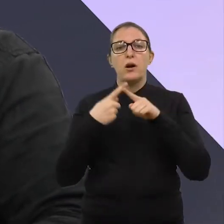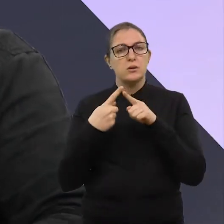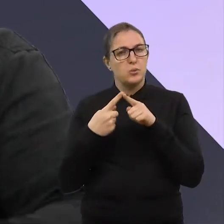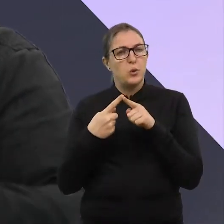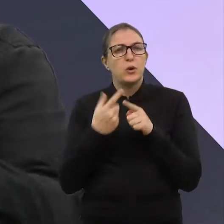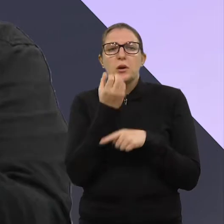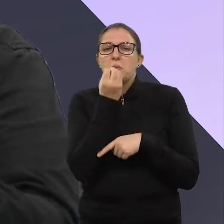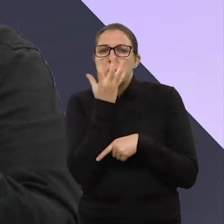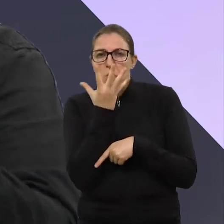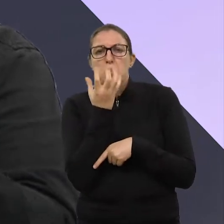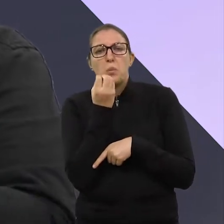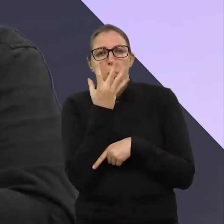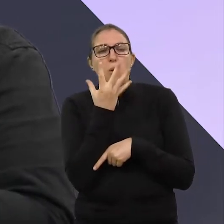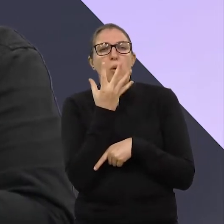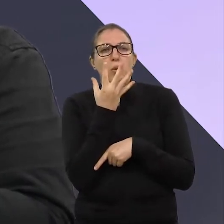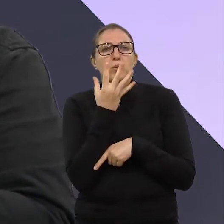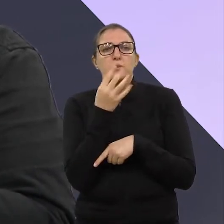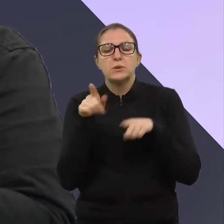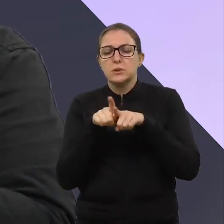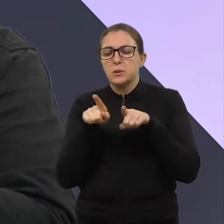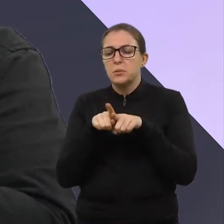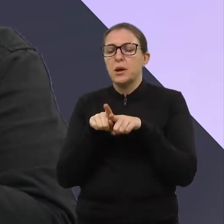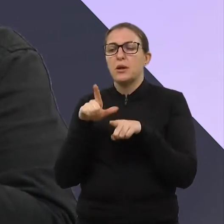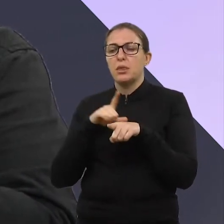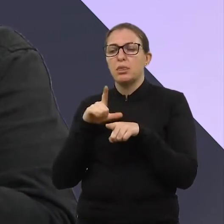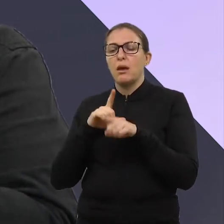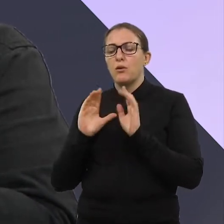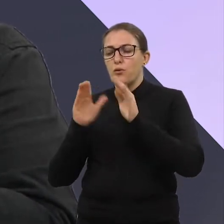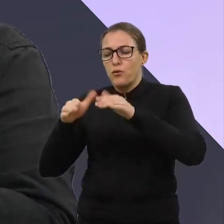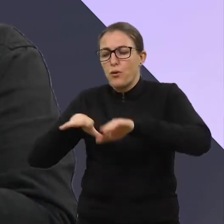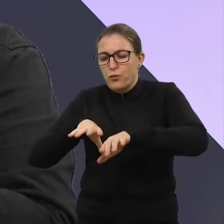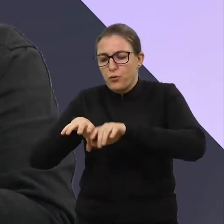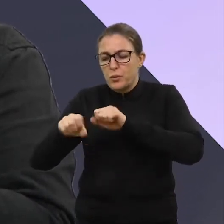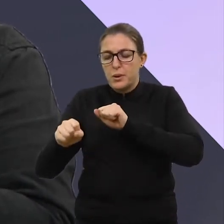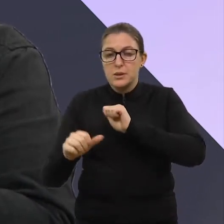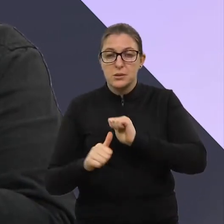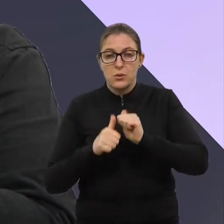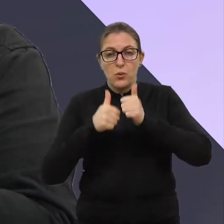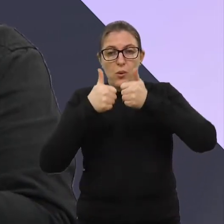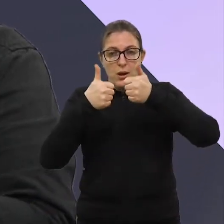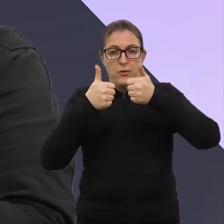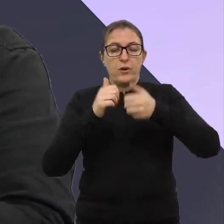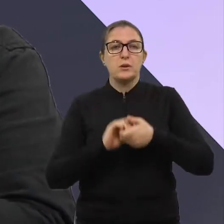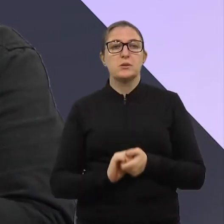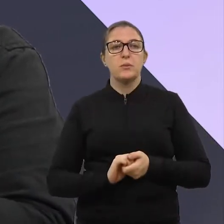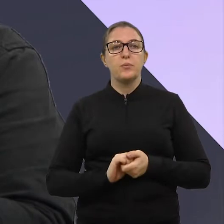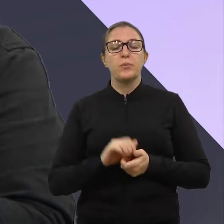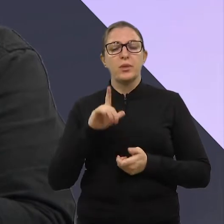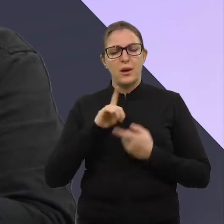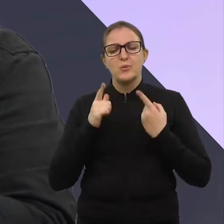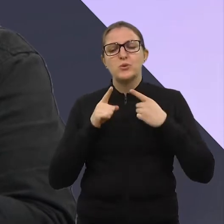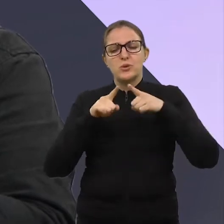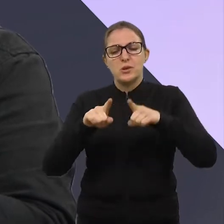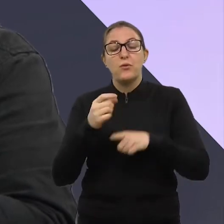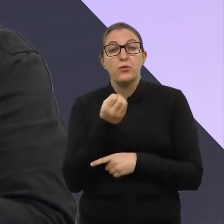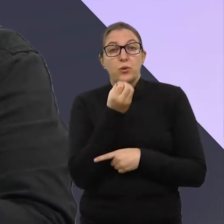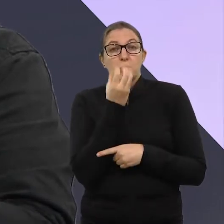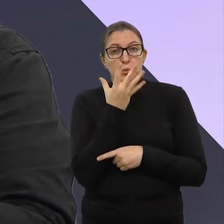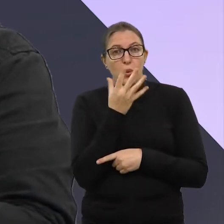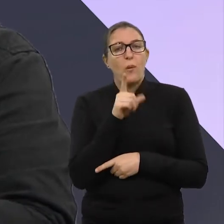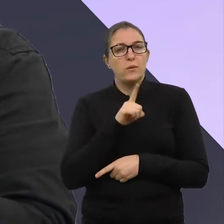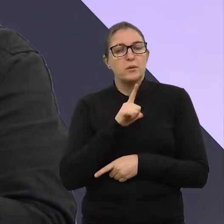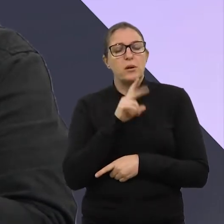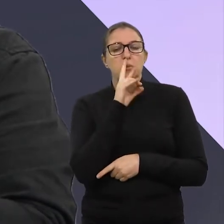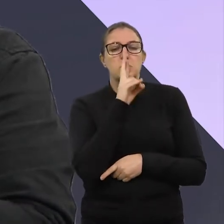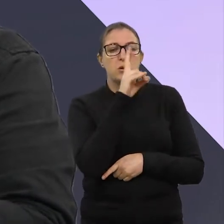uma perspectiva muito forte de formação e qualificação, né? Então acho que os desafios são bons e nós estamos tendo